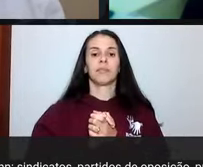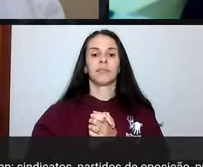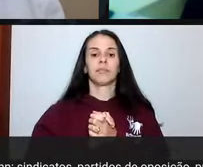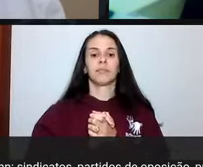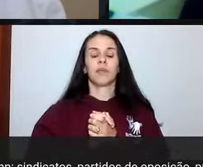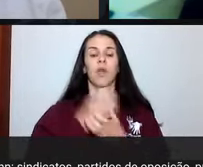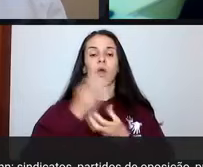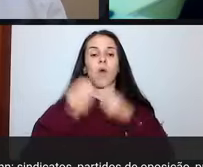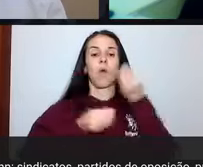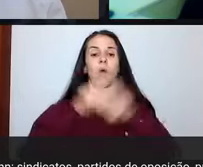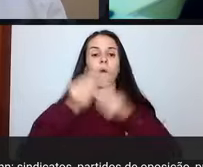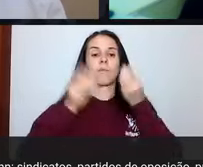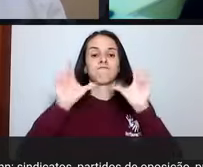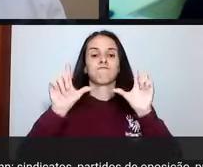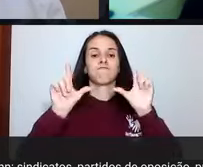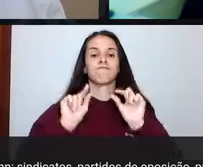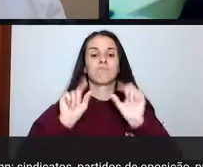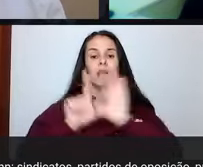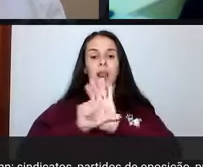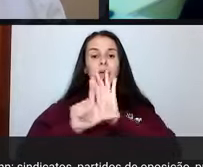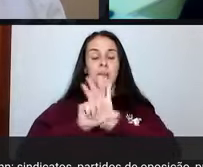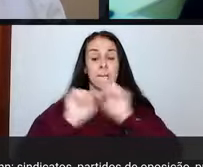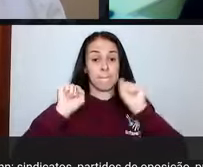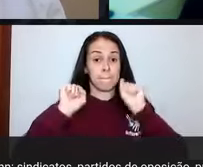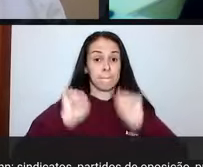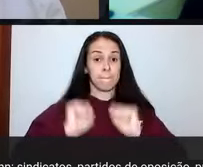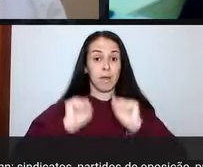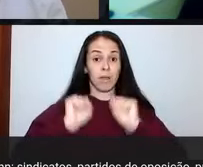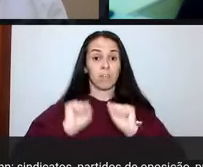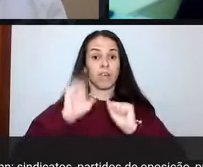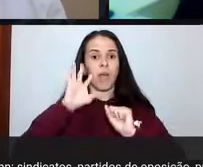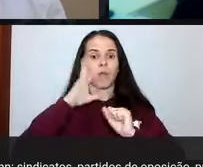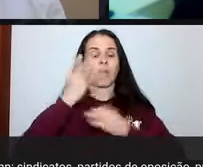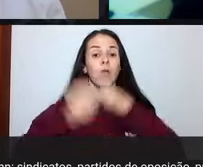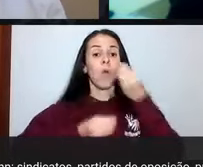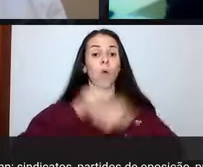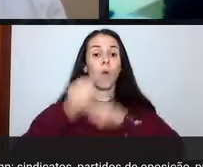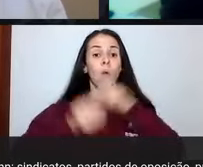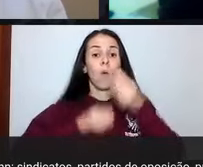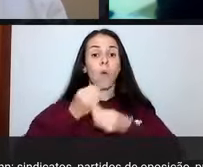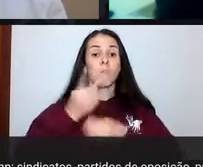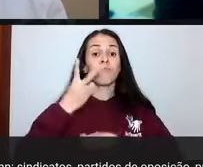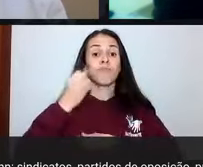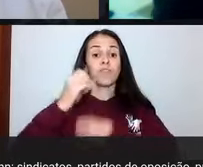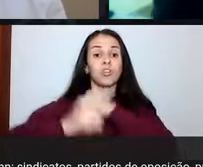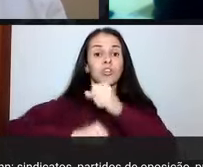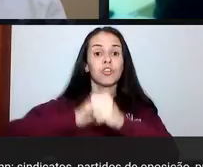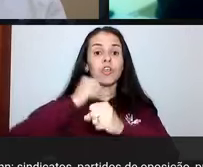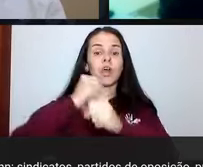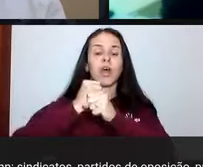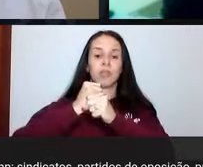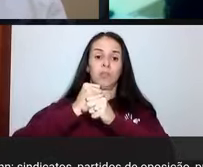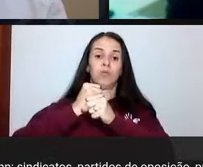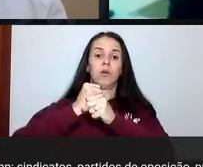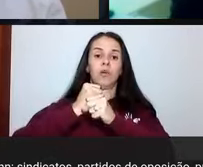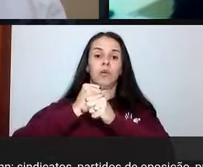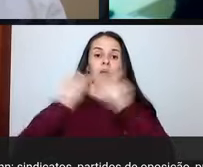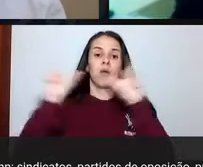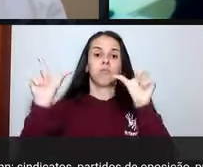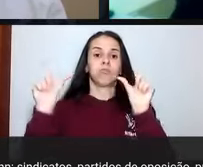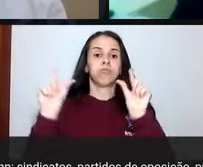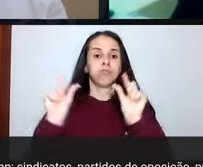lei. É possível enfrentar duas décadas com recursos decrescentes, porque essa PEC é para 20 anos, professor Burman?